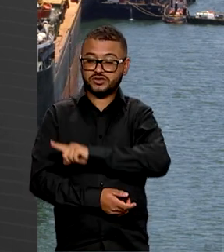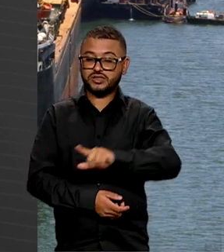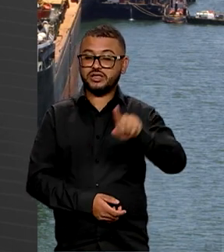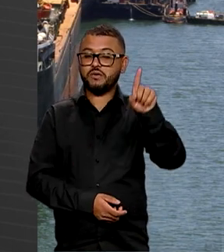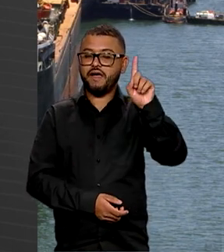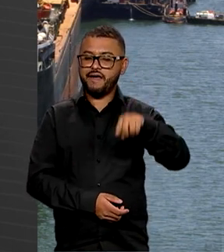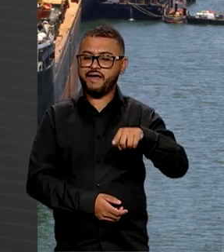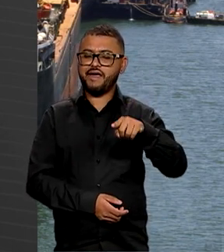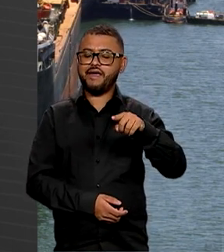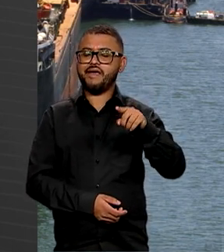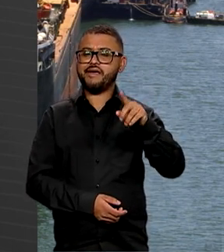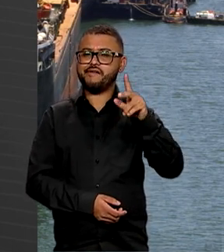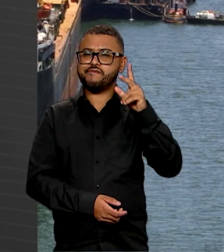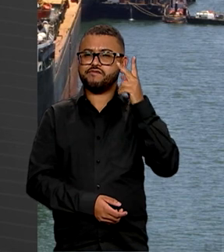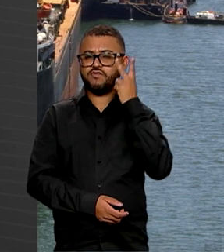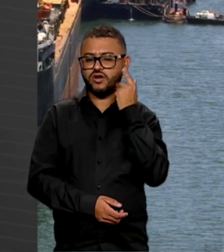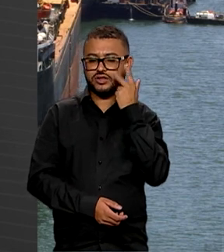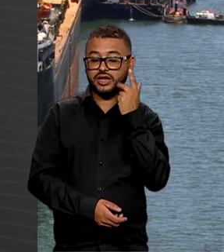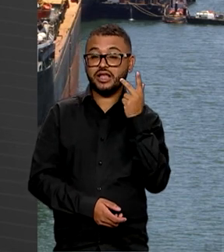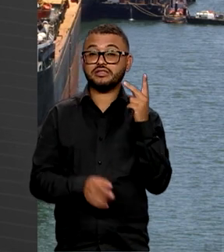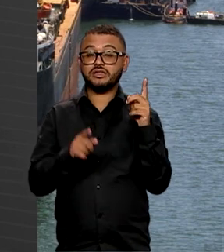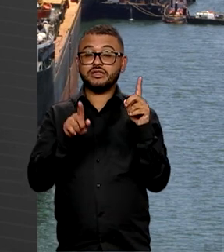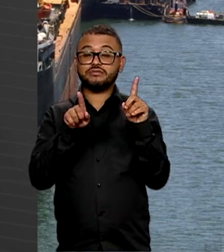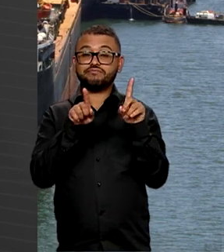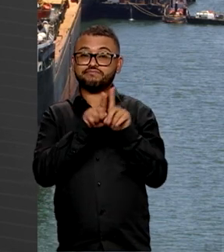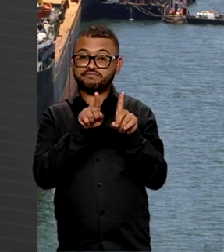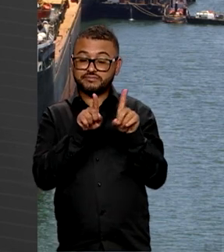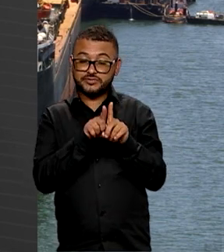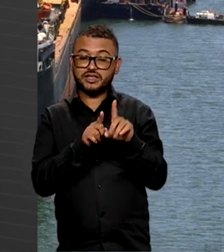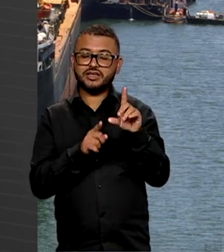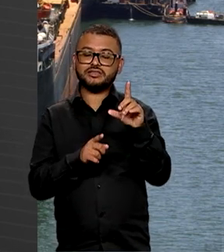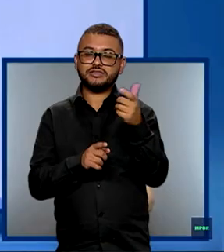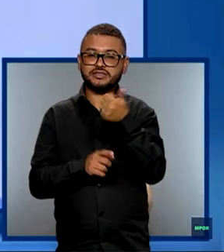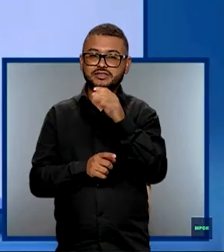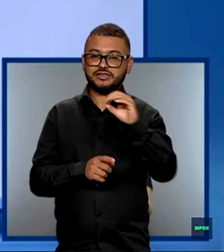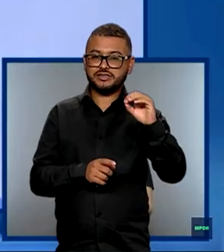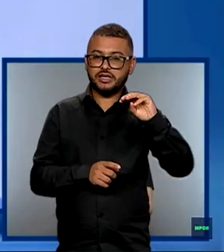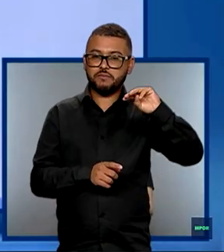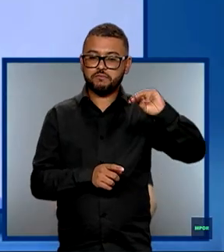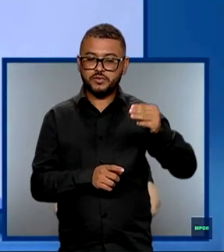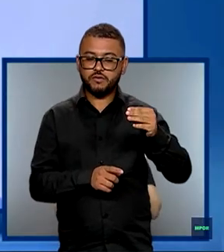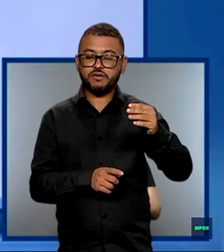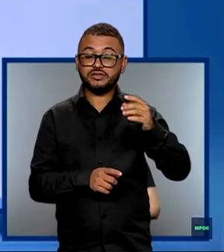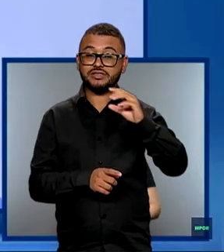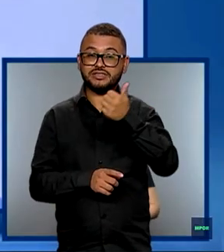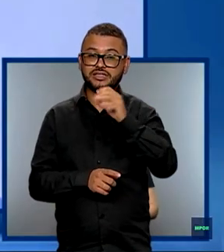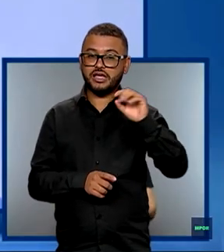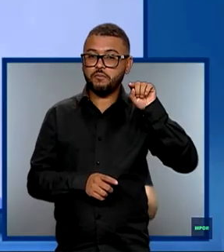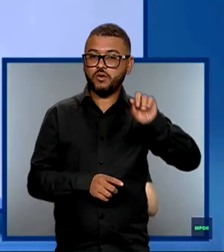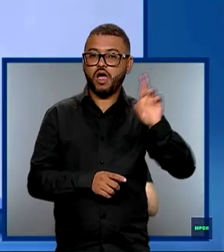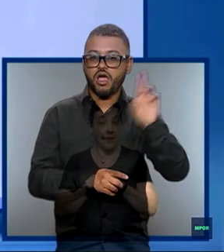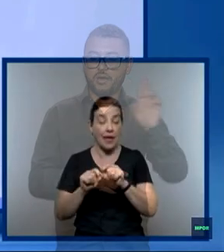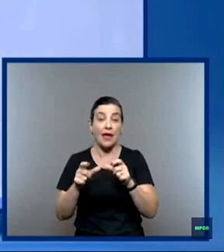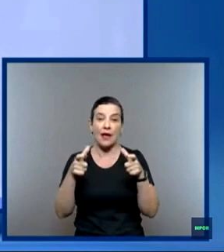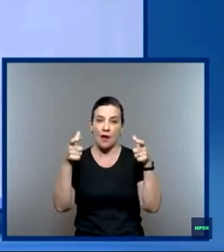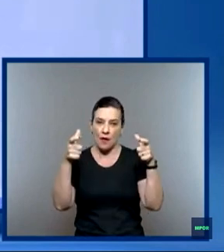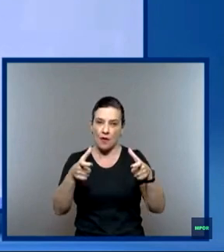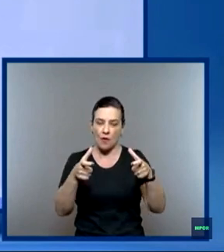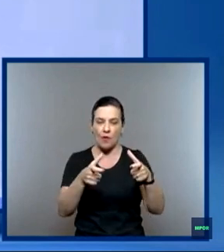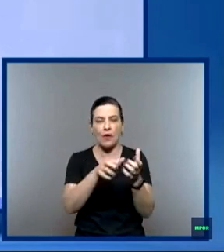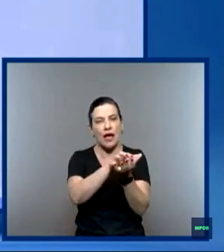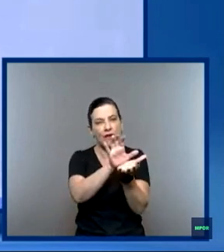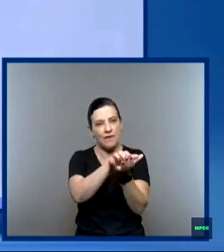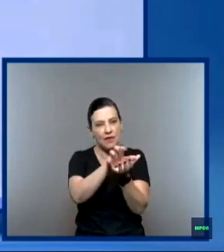arrendado pela ABA Infraestrutura e Logística por 100 mil reais. O Terminal de Passageiros de Fortaleza também, mas uma